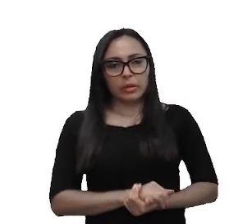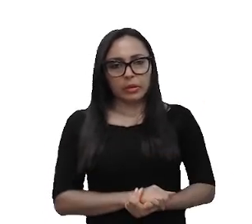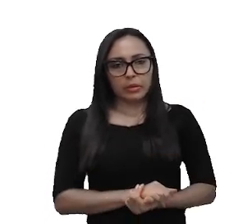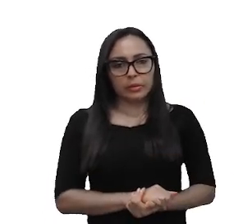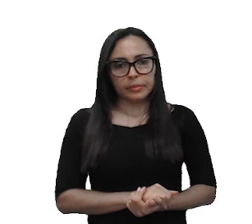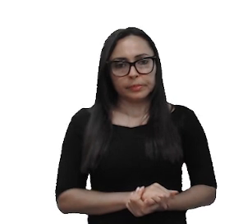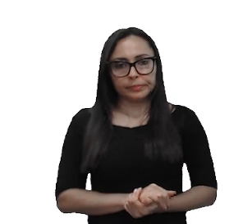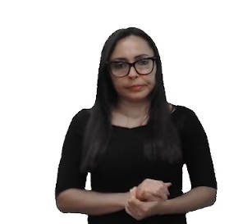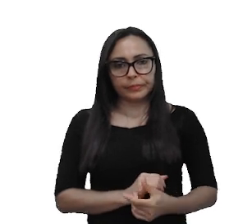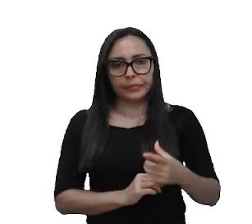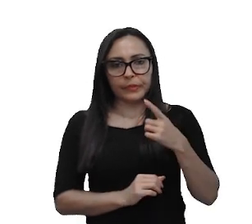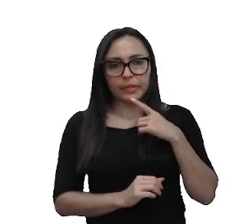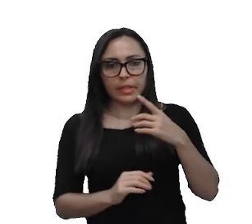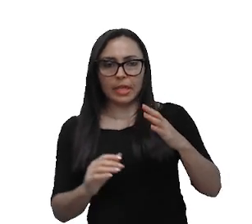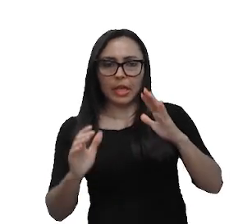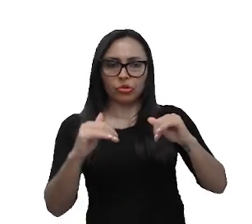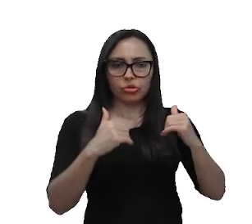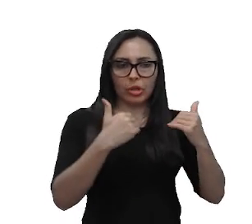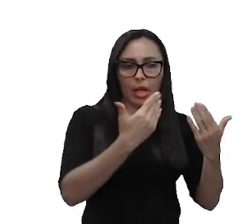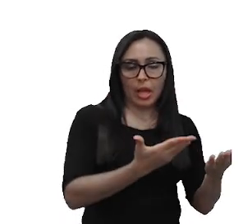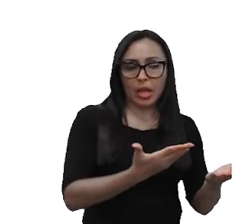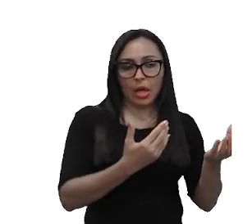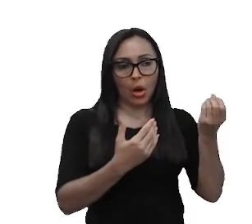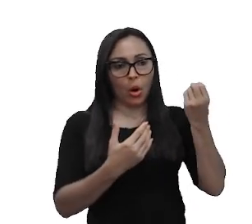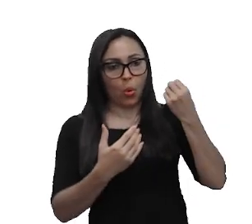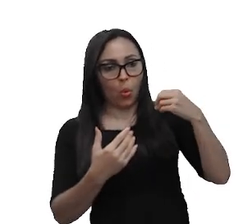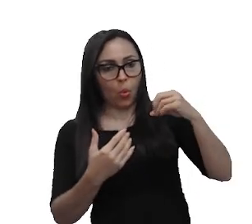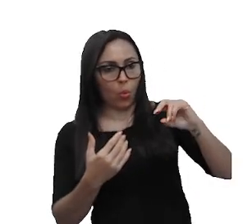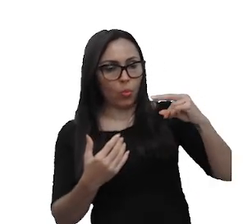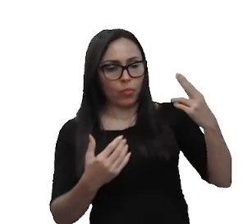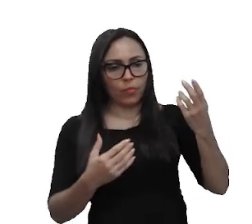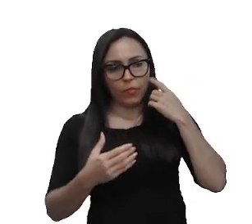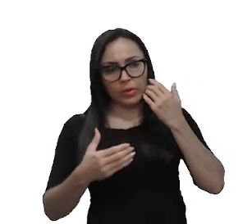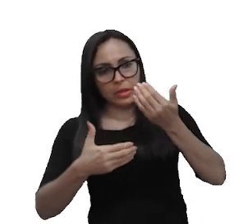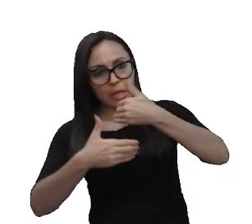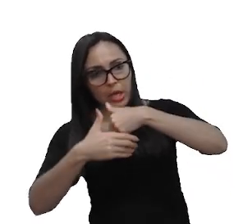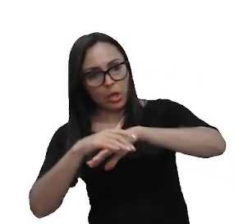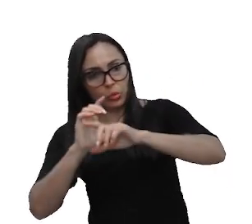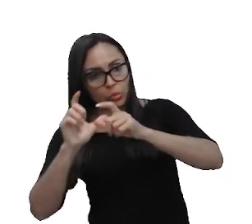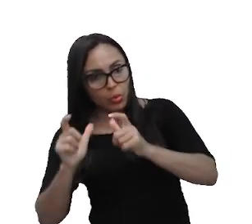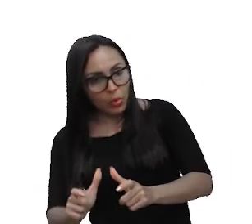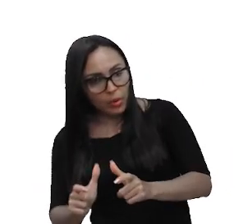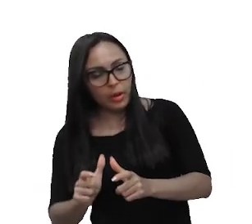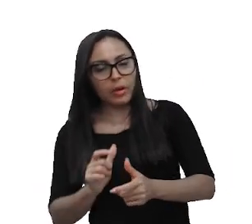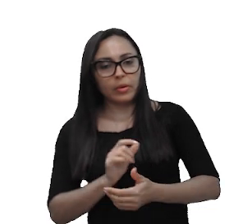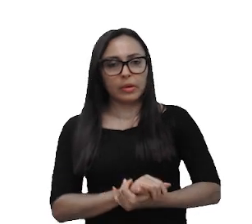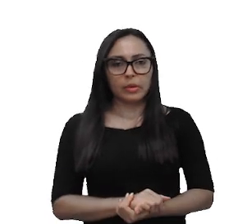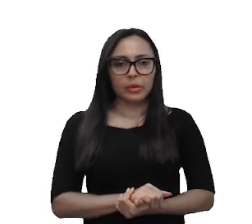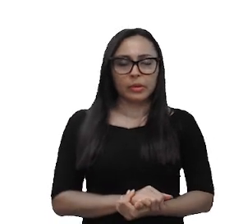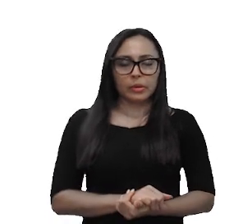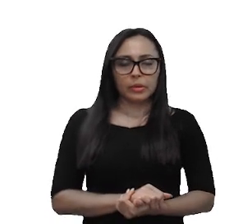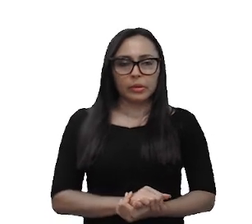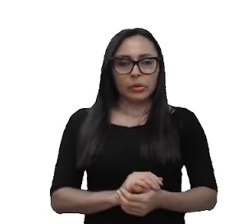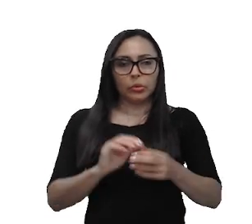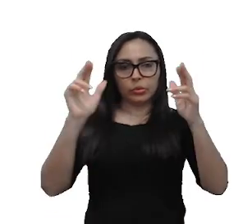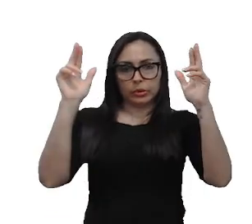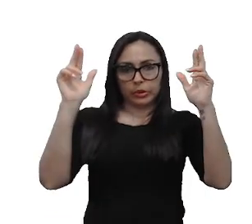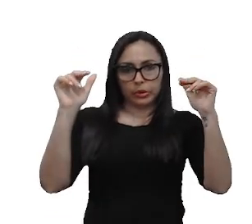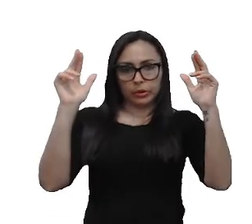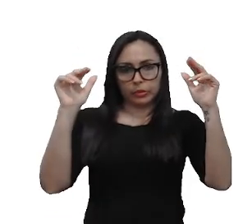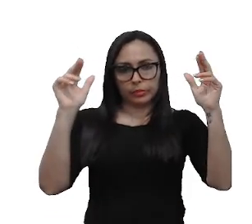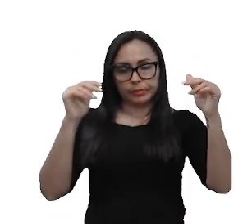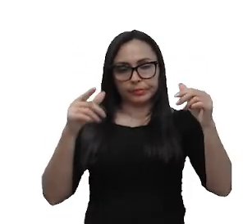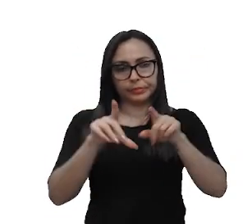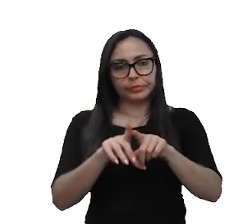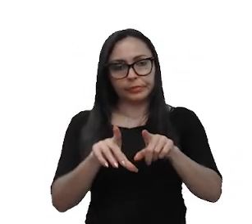é, se ela é externa, Ou interna, se passa dentro ou fora da locação, o título, o título